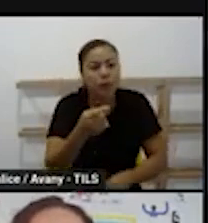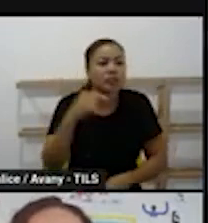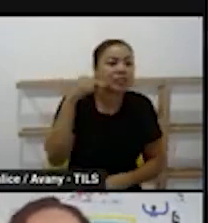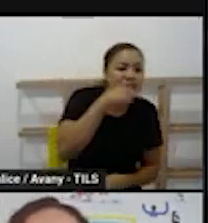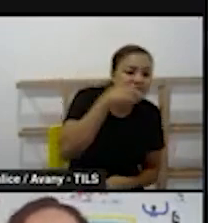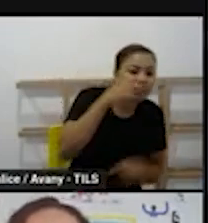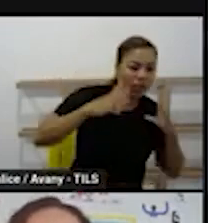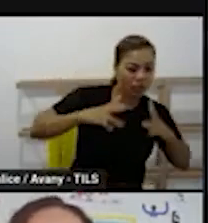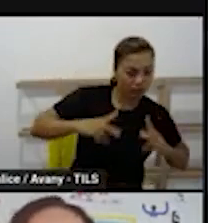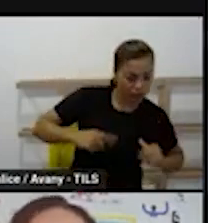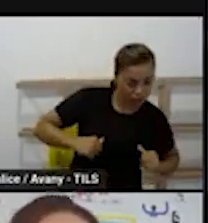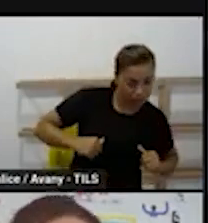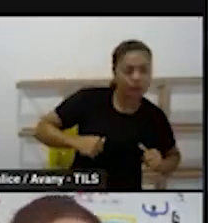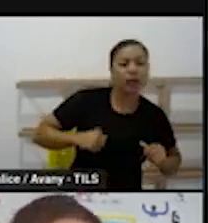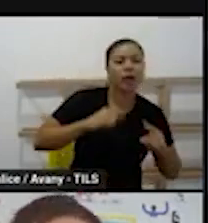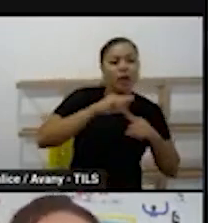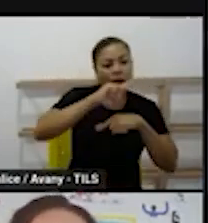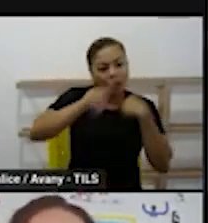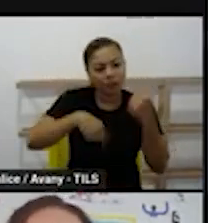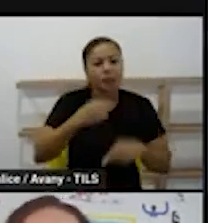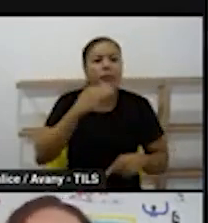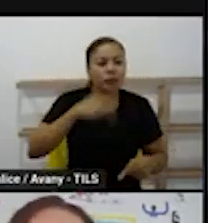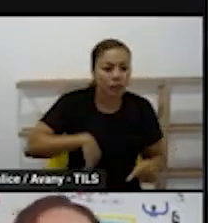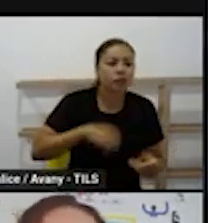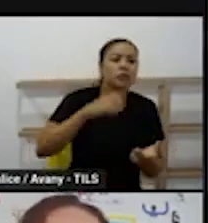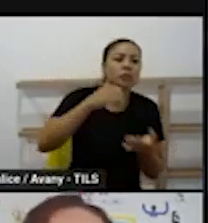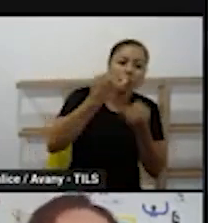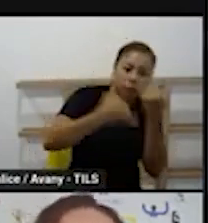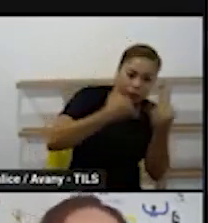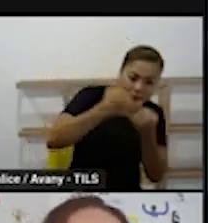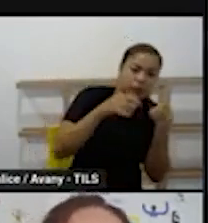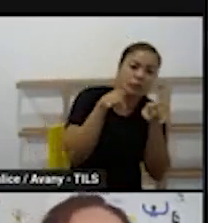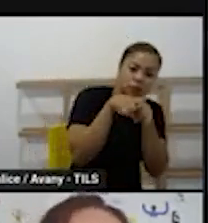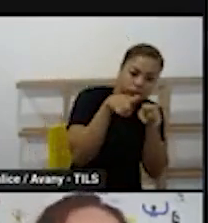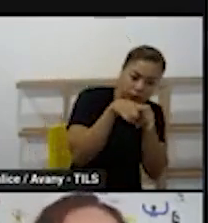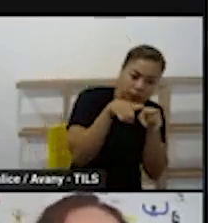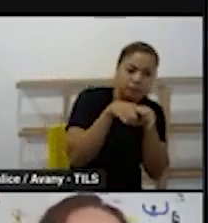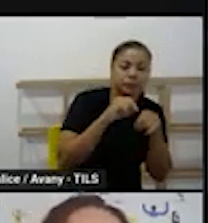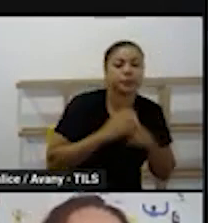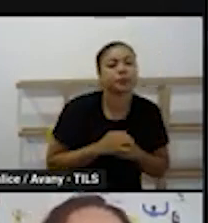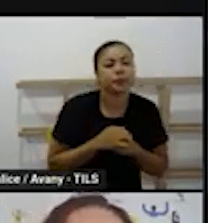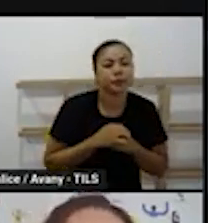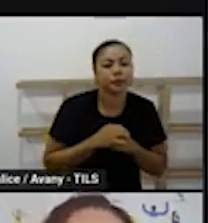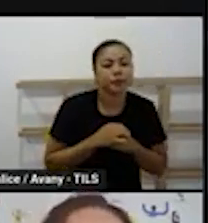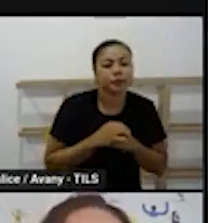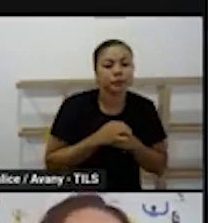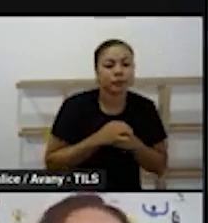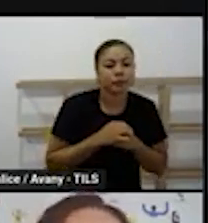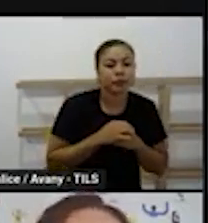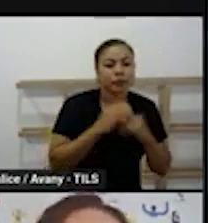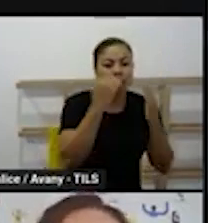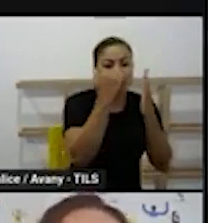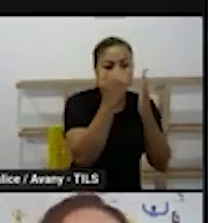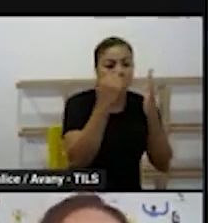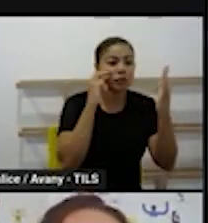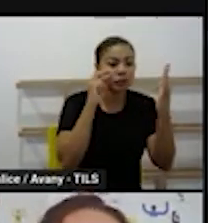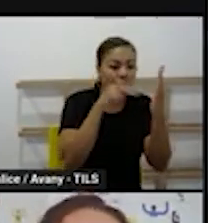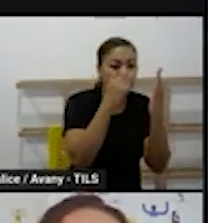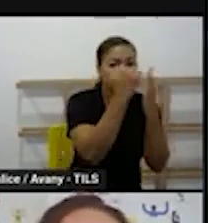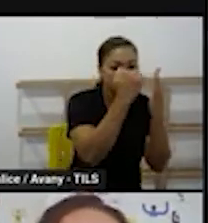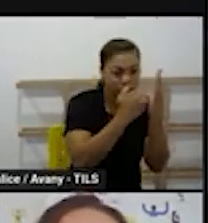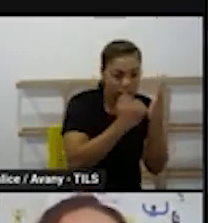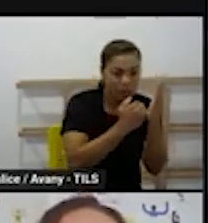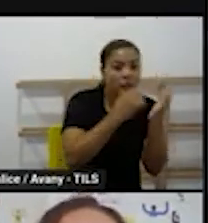brincar na parte da tarde lembrando está vendo como o eixo curricular ele apareceu no turno matutino e aparece novamente no turno